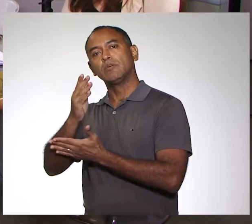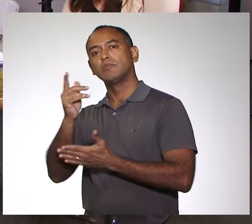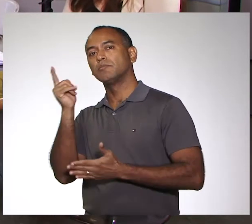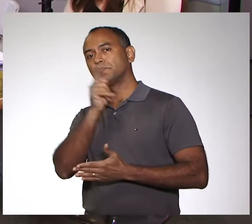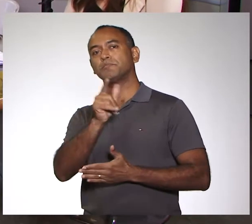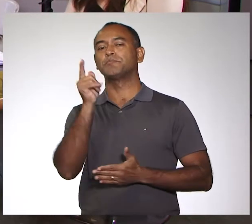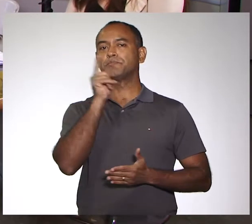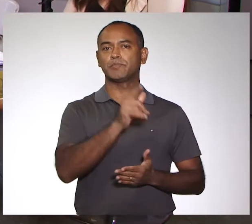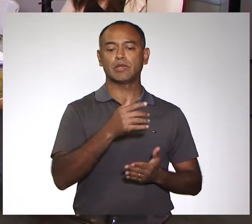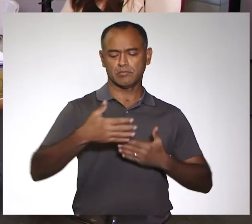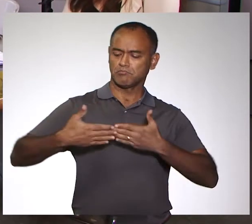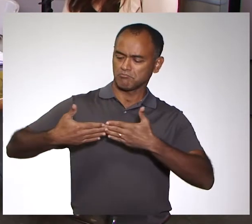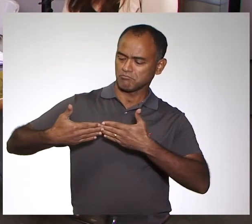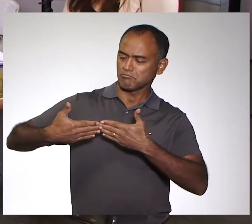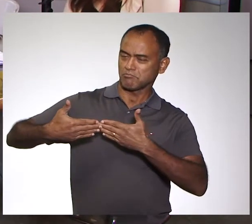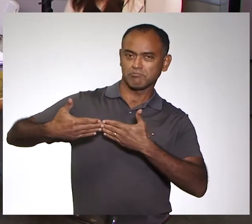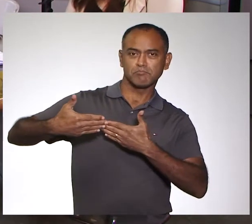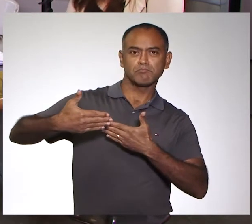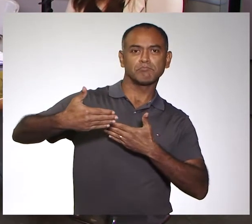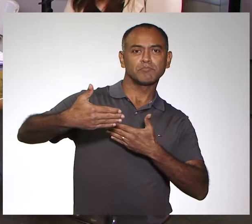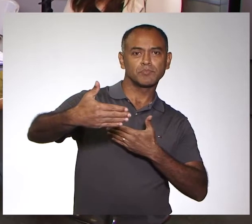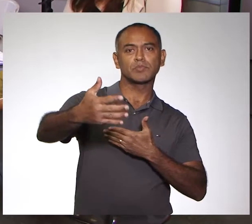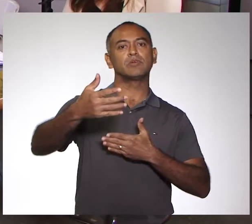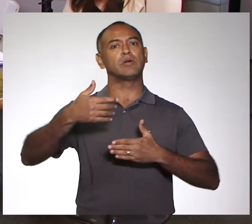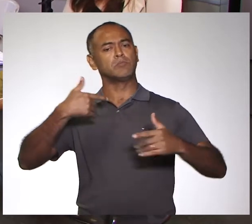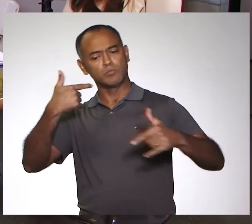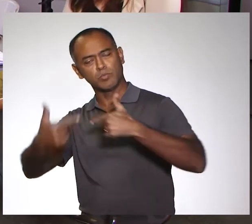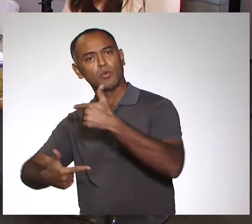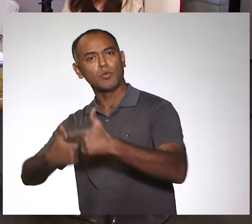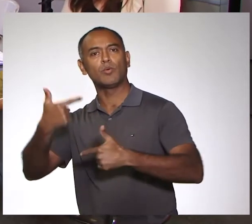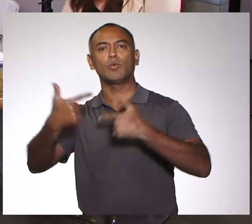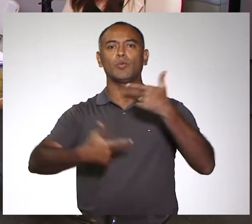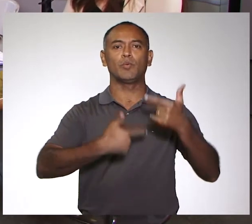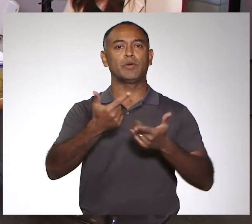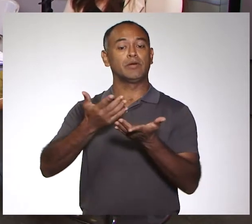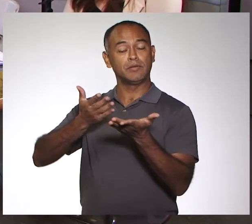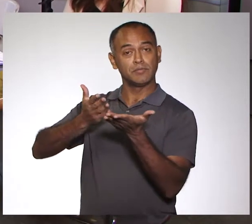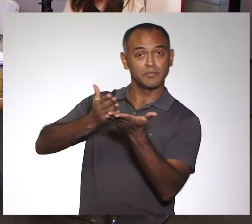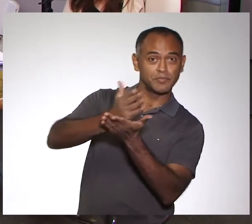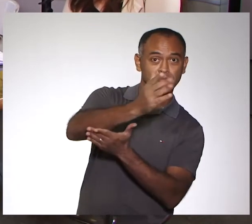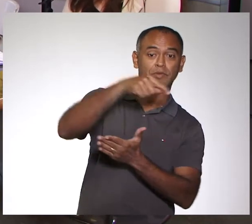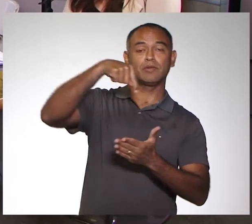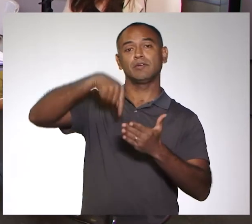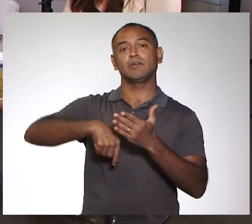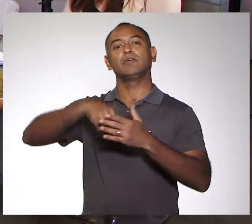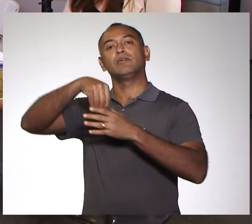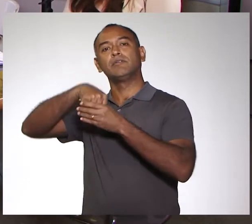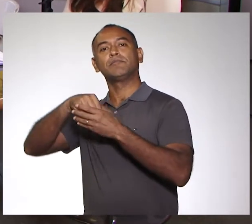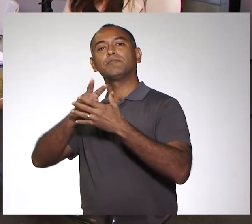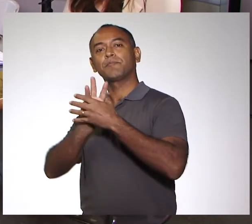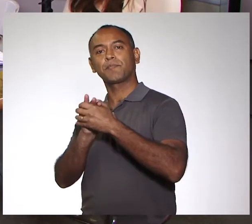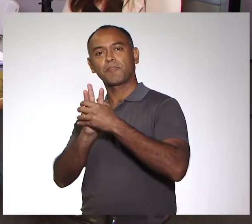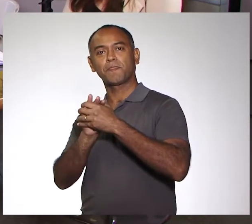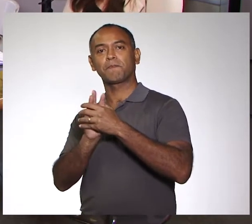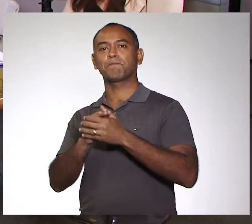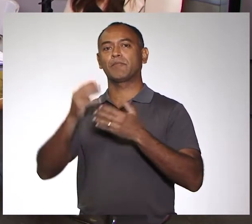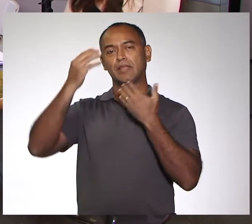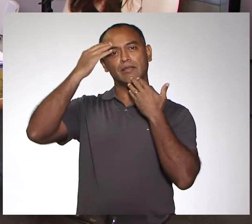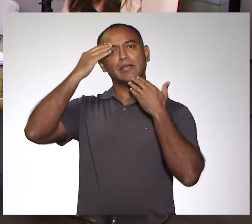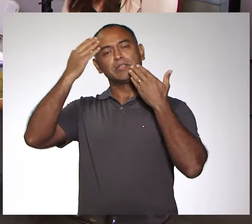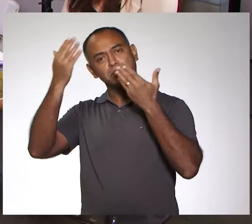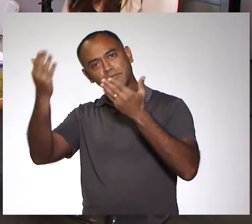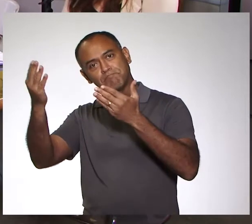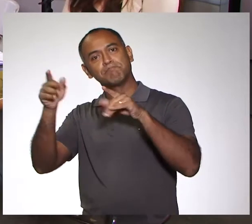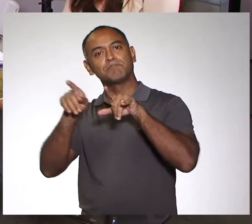aprovação. E, a partir daí, que a gente começou a trabalhar para ser aprovado aqui dentro da universidade. E aí